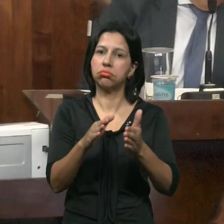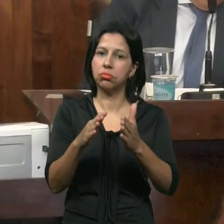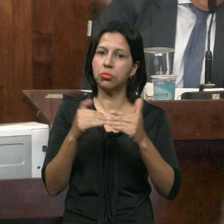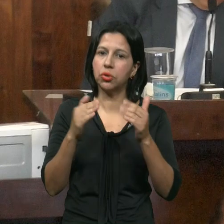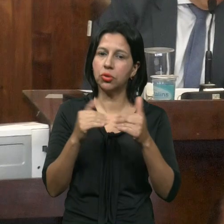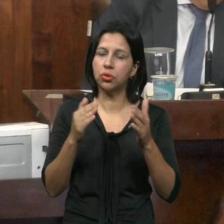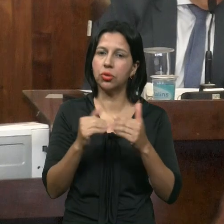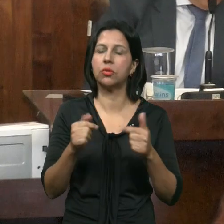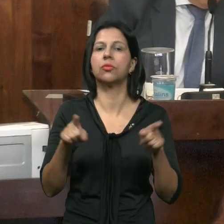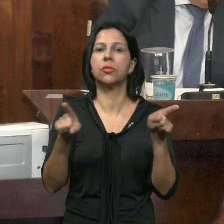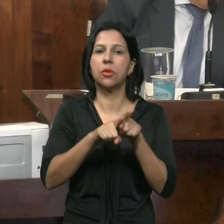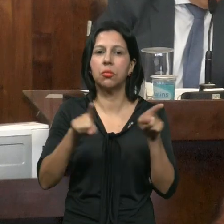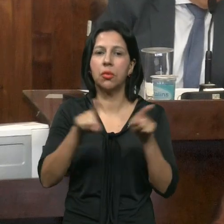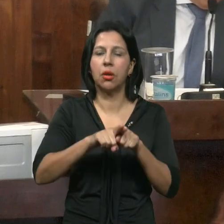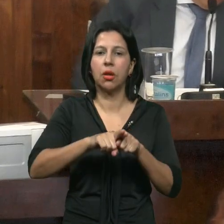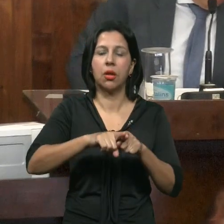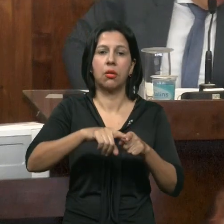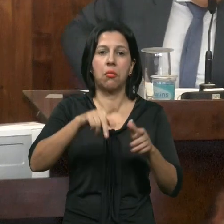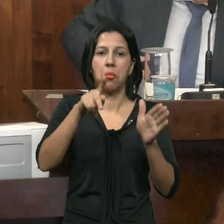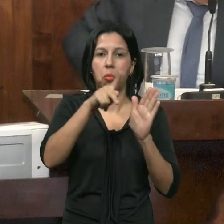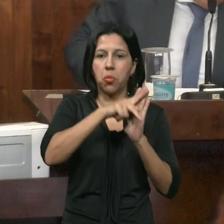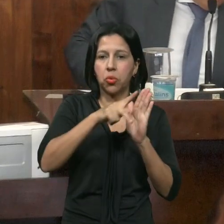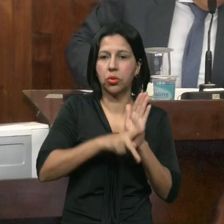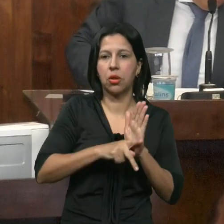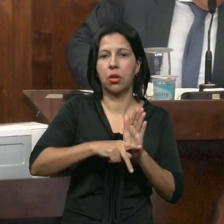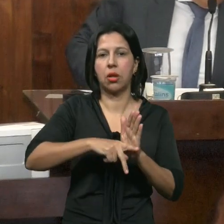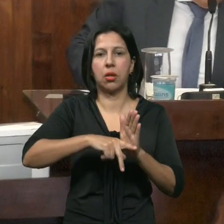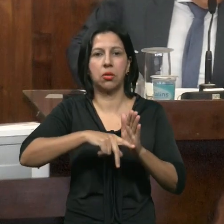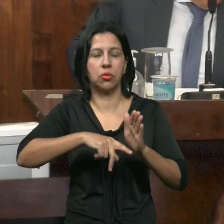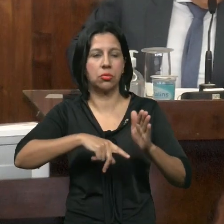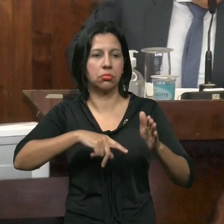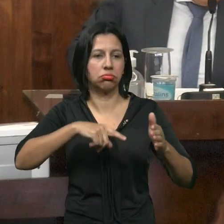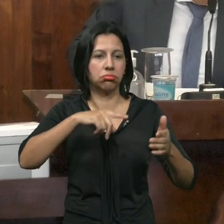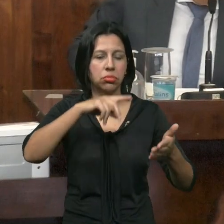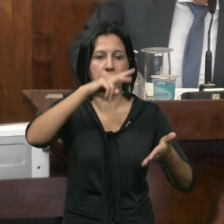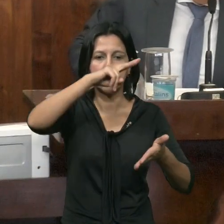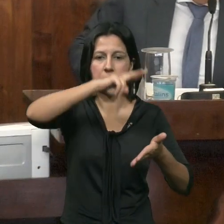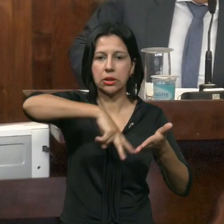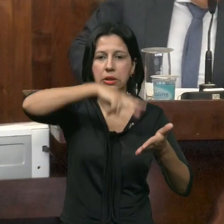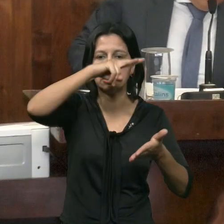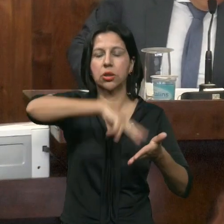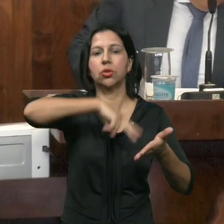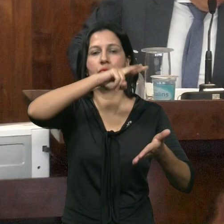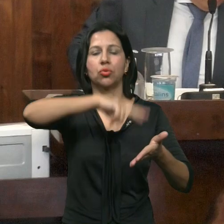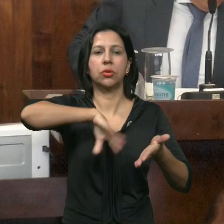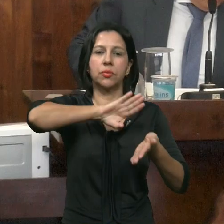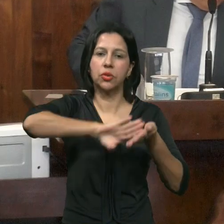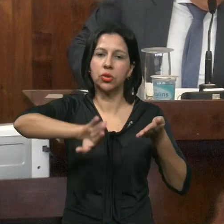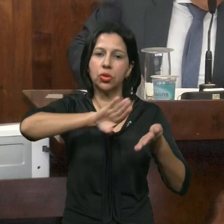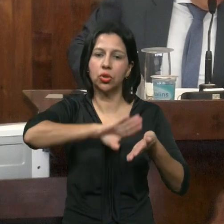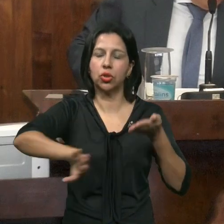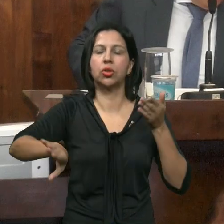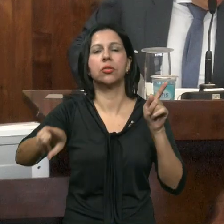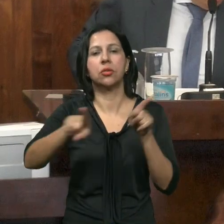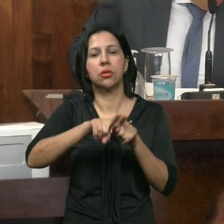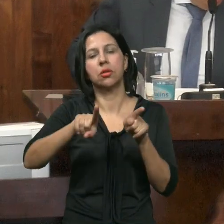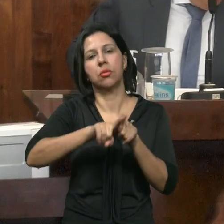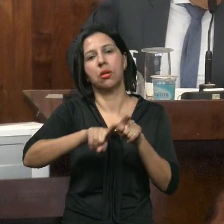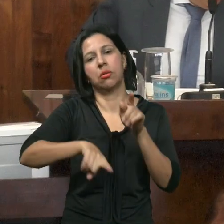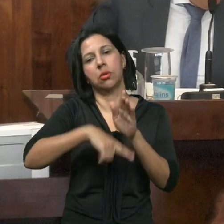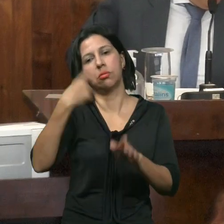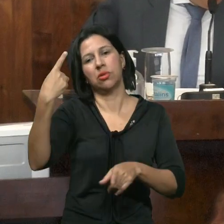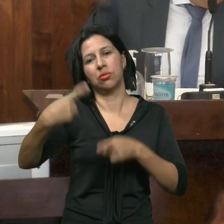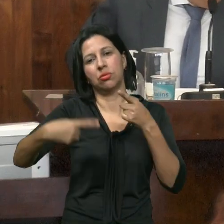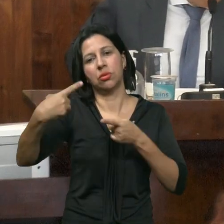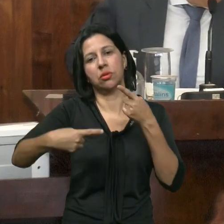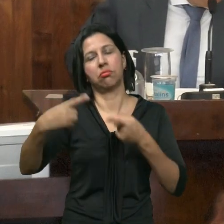após ouvido plenário A dispensa da leitura dos projetos Justificativas e pareceres Que a segunda discussão Nessa mesma sessão Se tem de